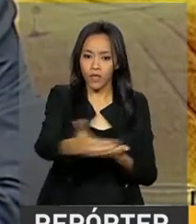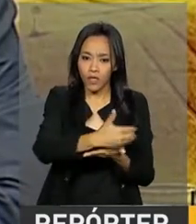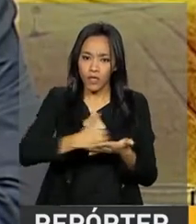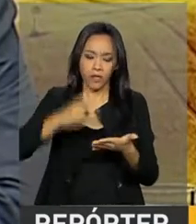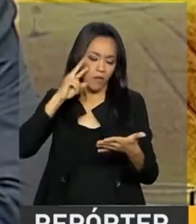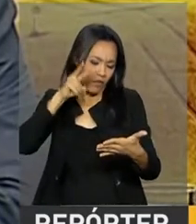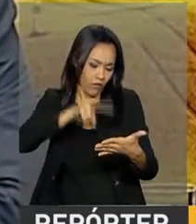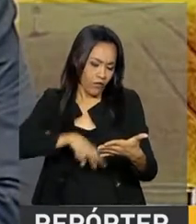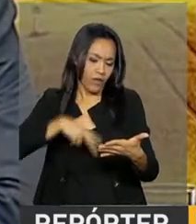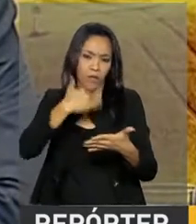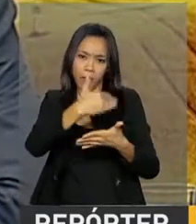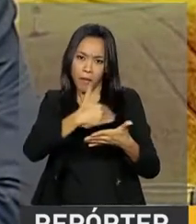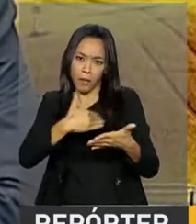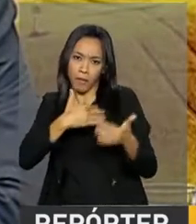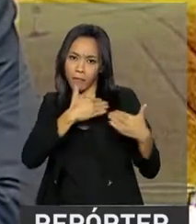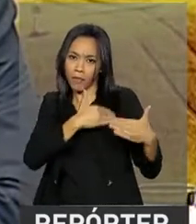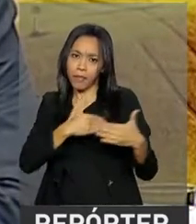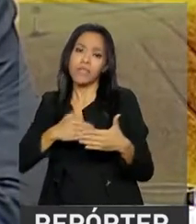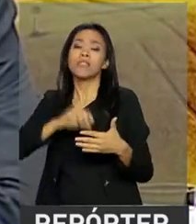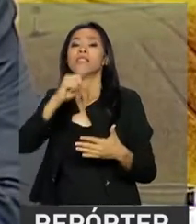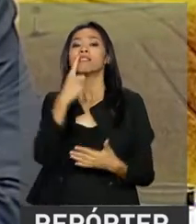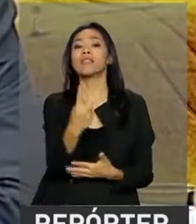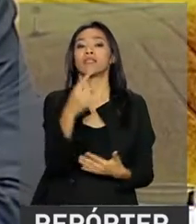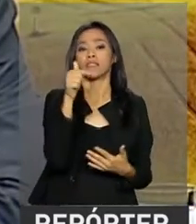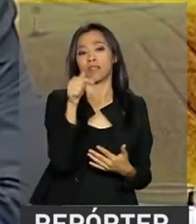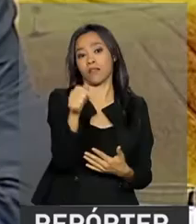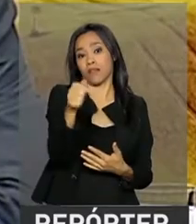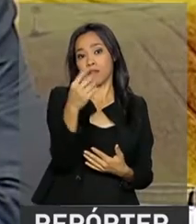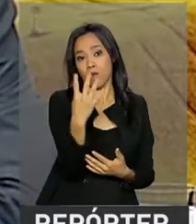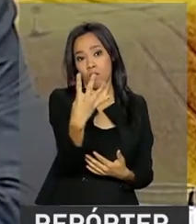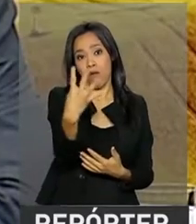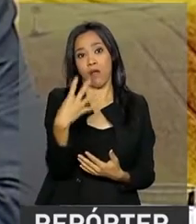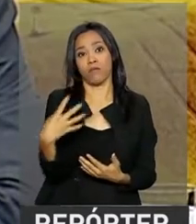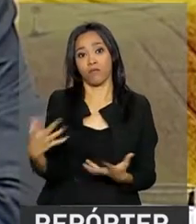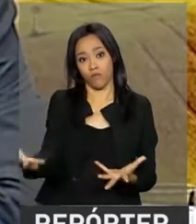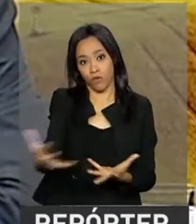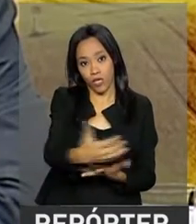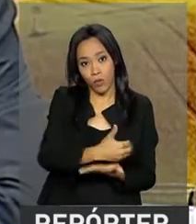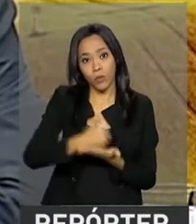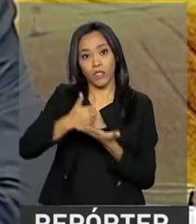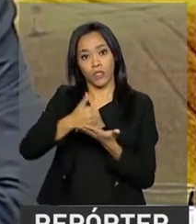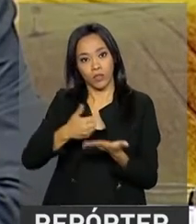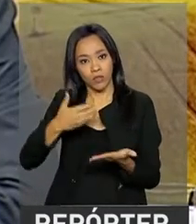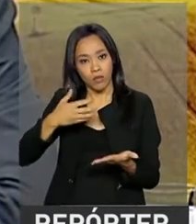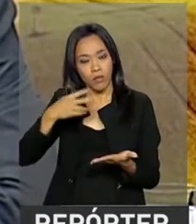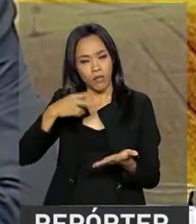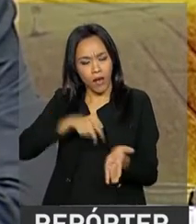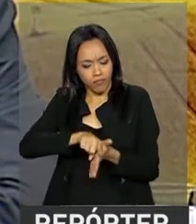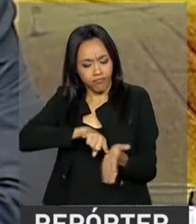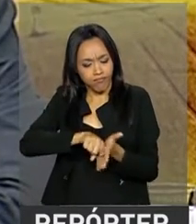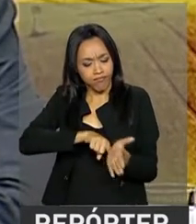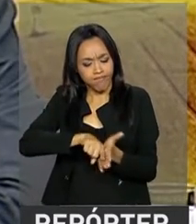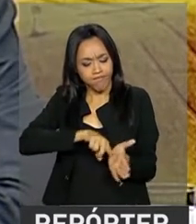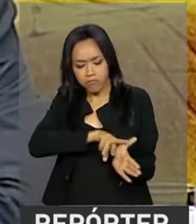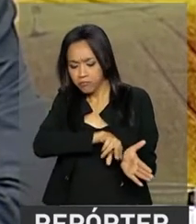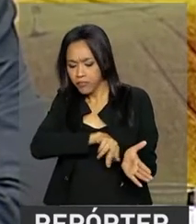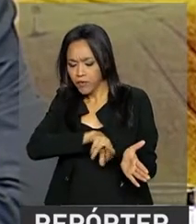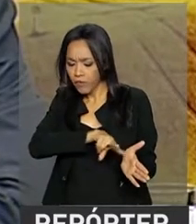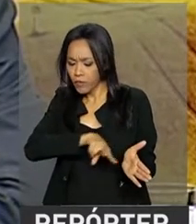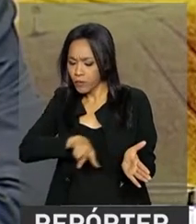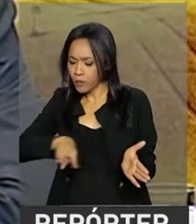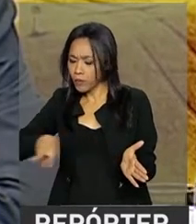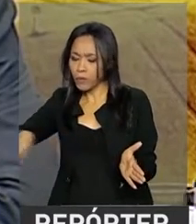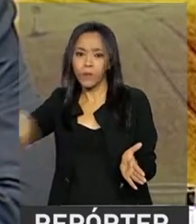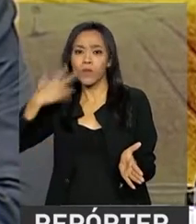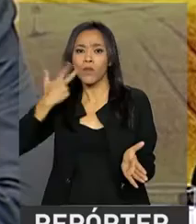12 laudos das 174 amostras recolhidas, qualquer tipo de anormalidade que possa